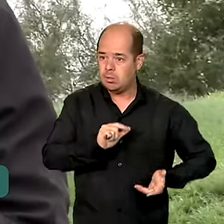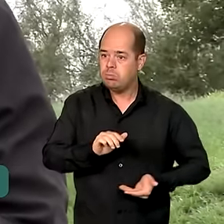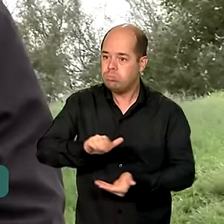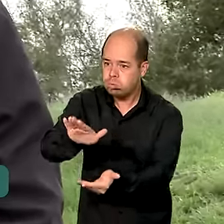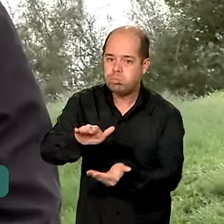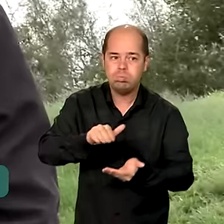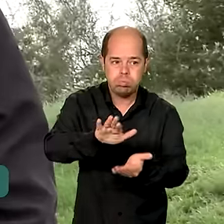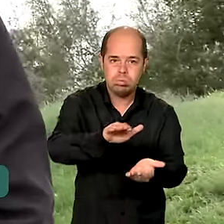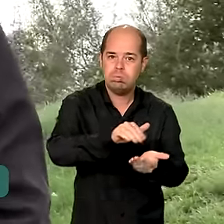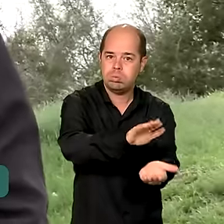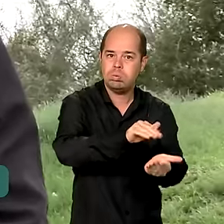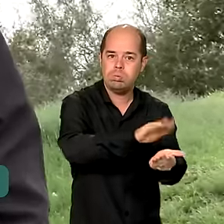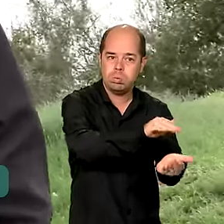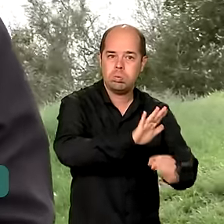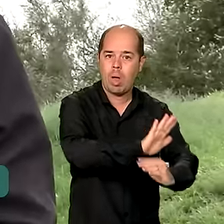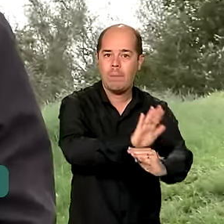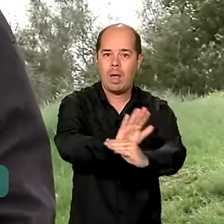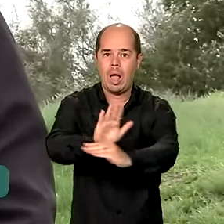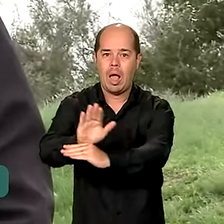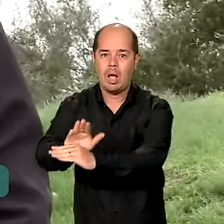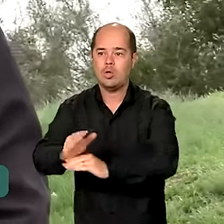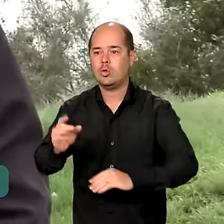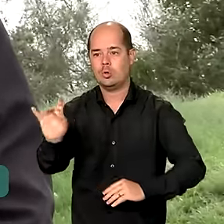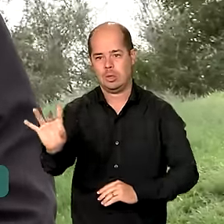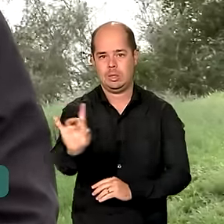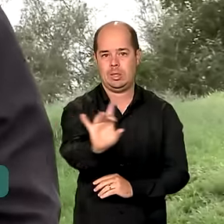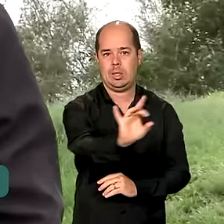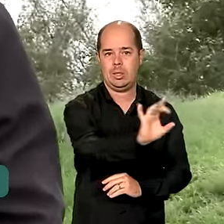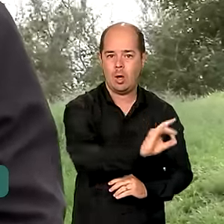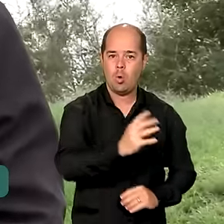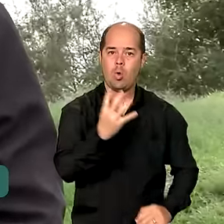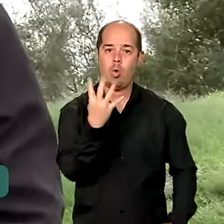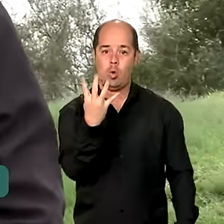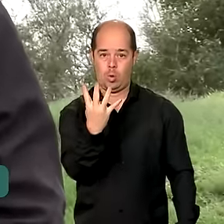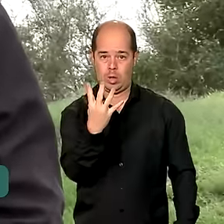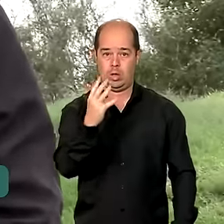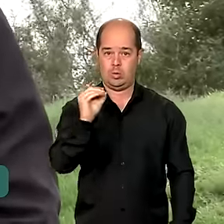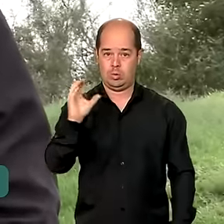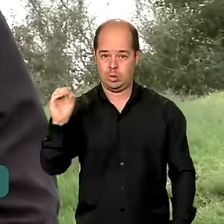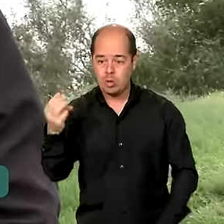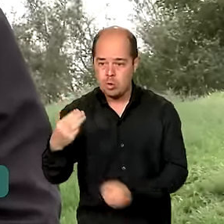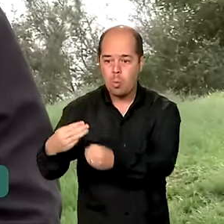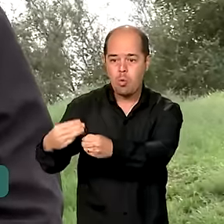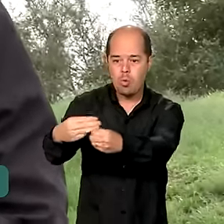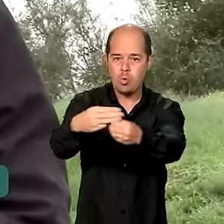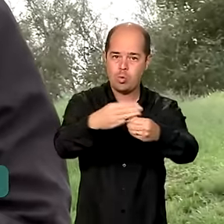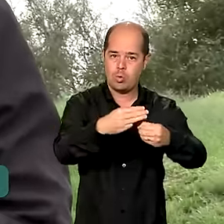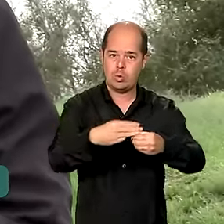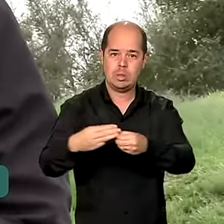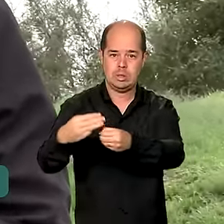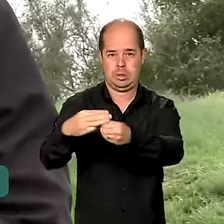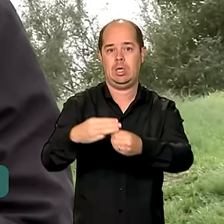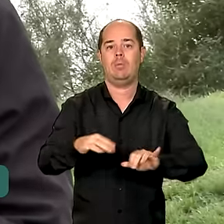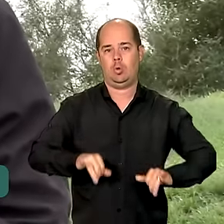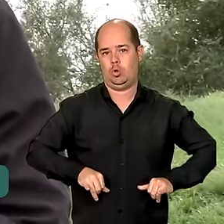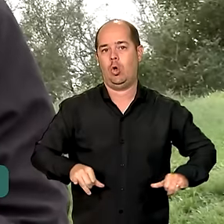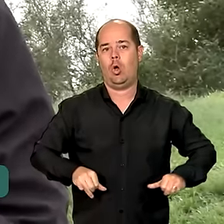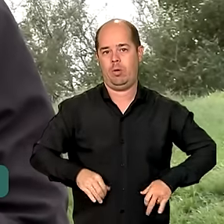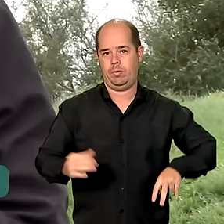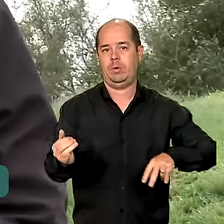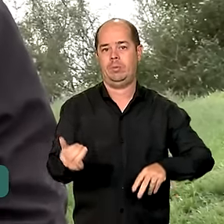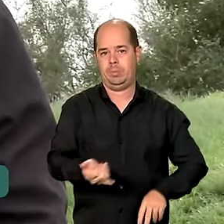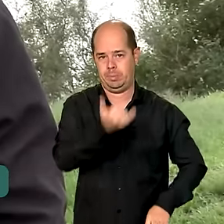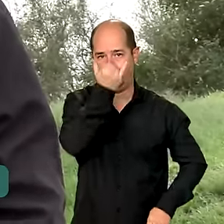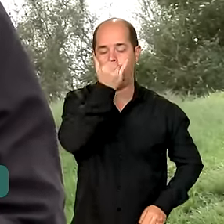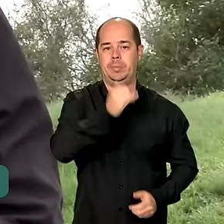tenta viabilizar ajuda para os moradores dos mais de 400 municípios atingidos. E além da liberação adicional